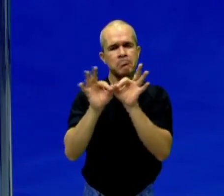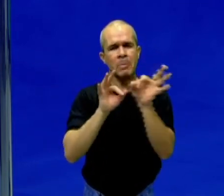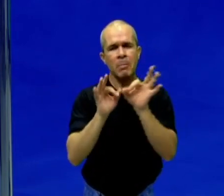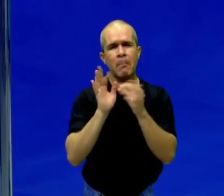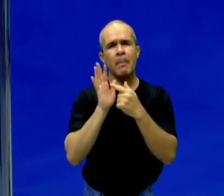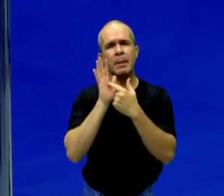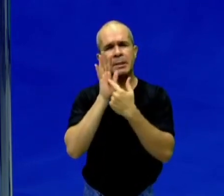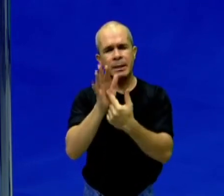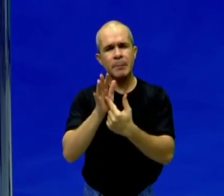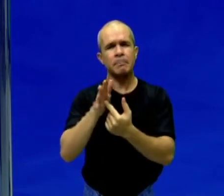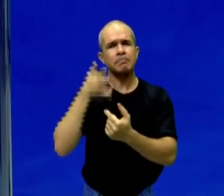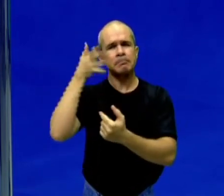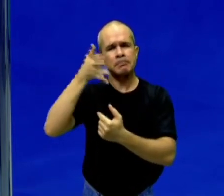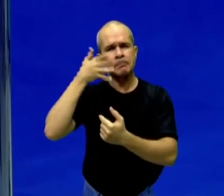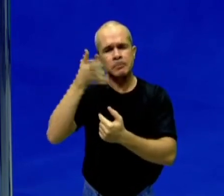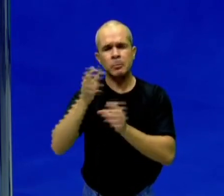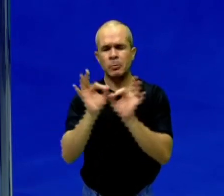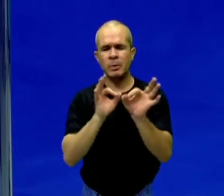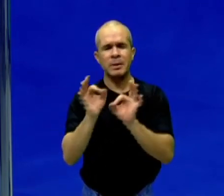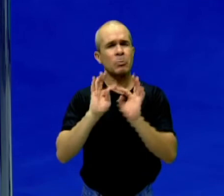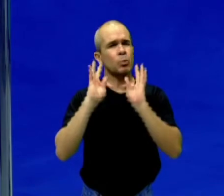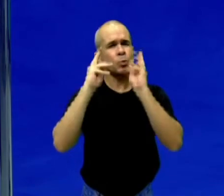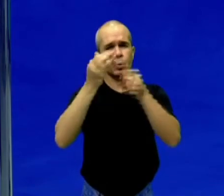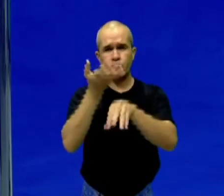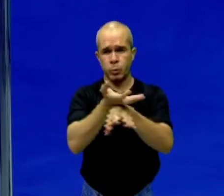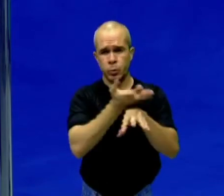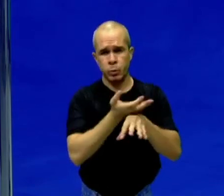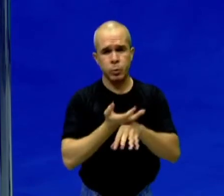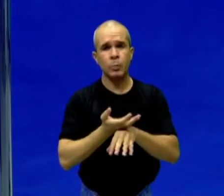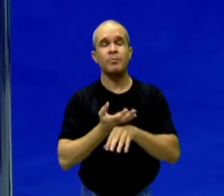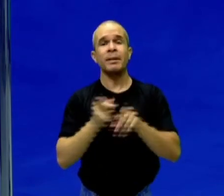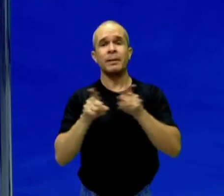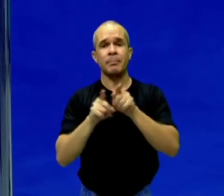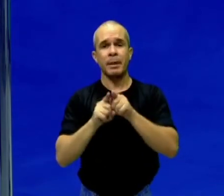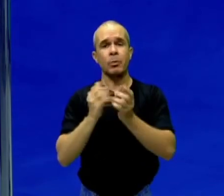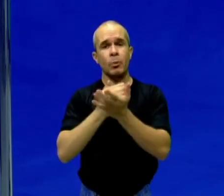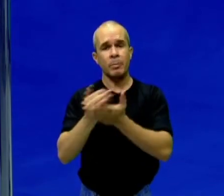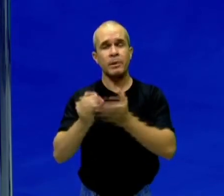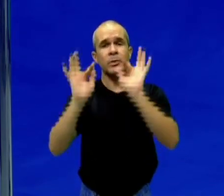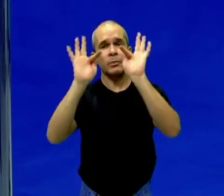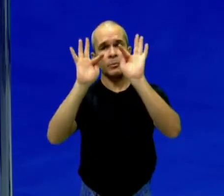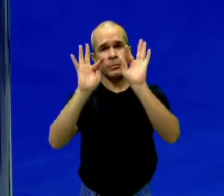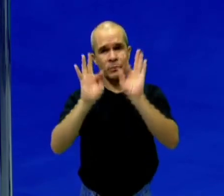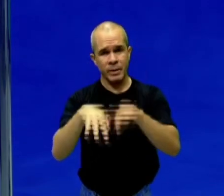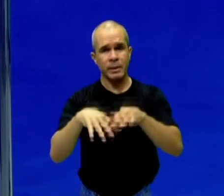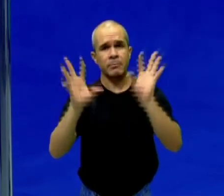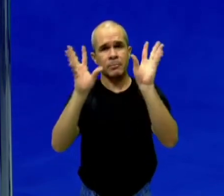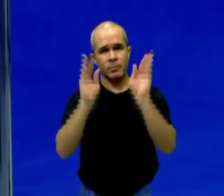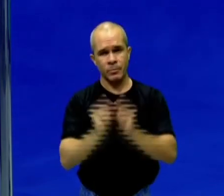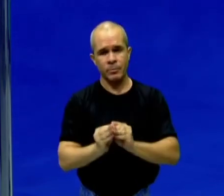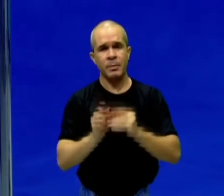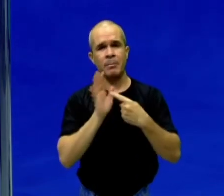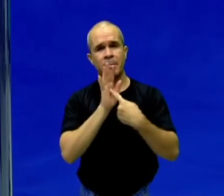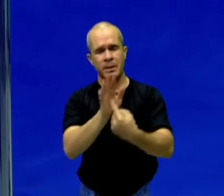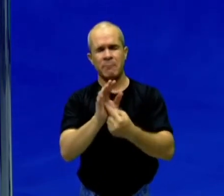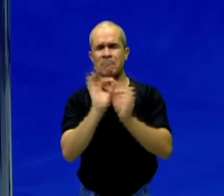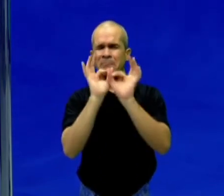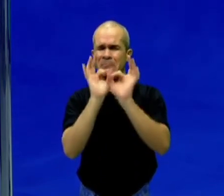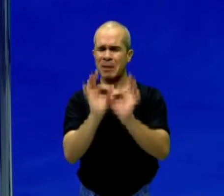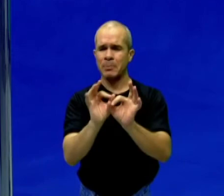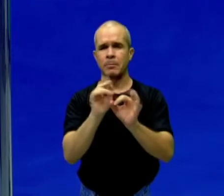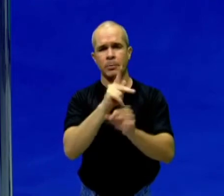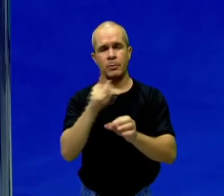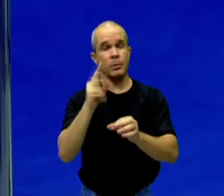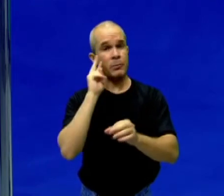apresentação, com organização das disciplinas, com a conclusão e apresente-o de forma sucinta e coesa para o seu professor.